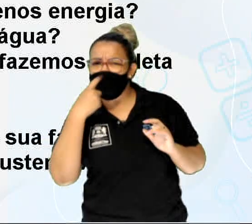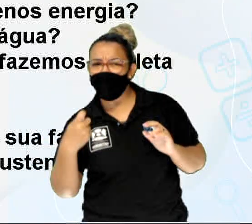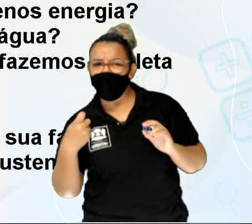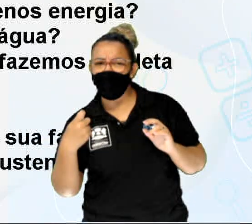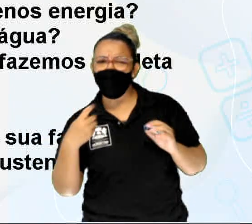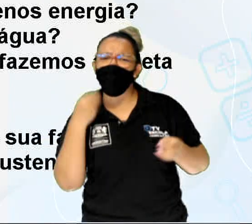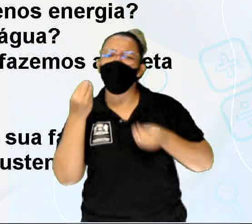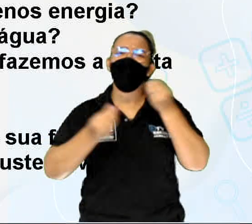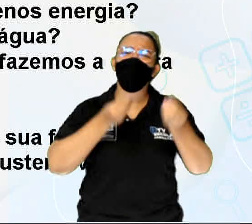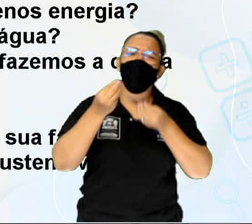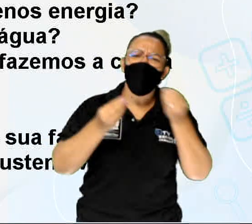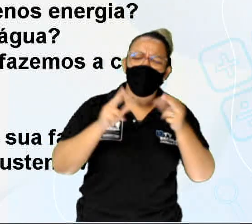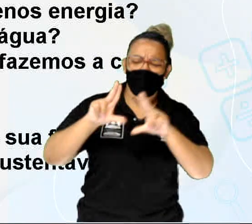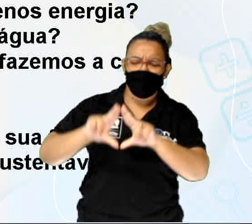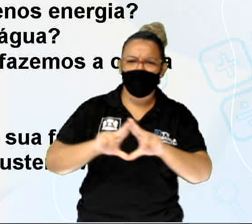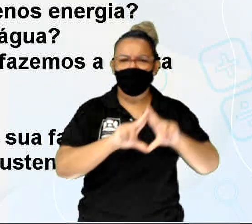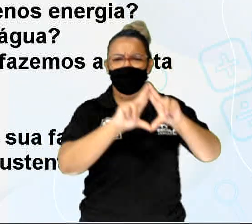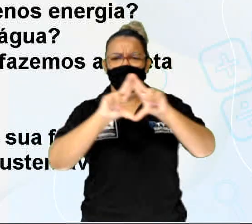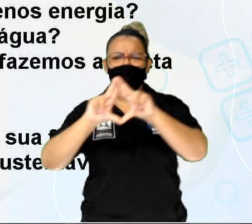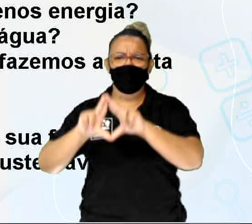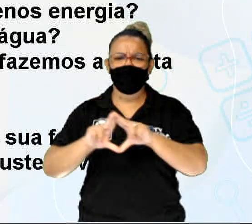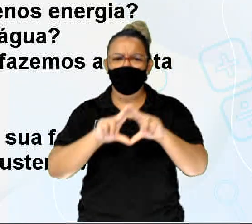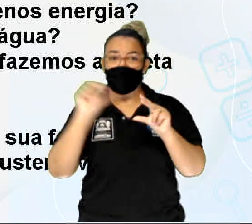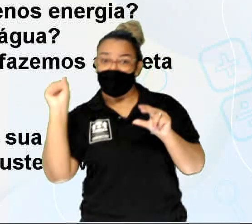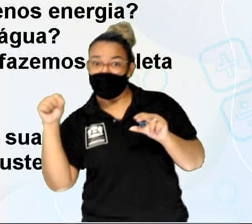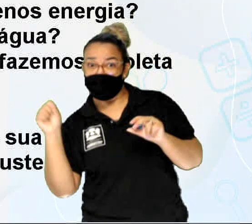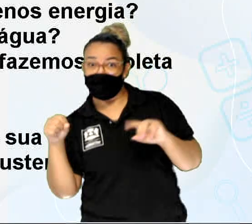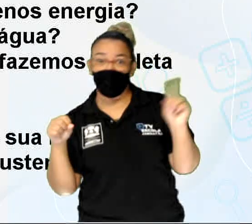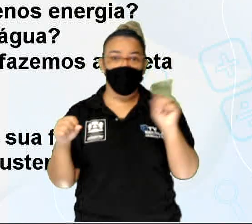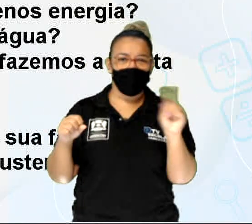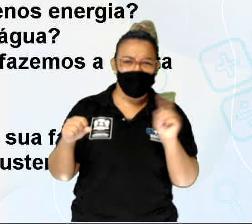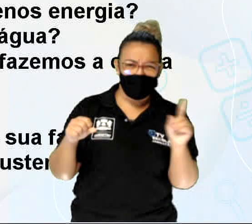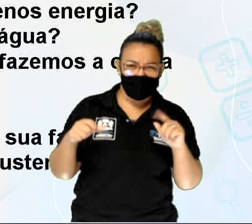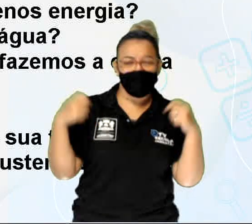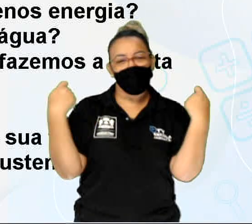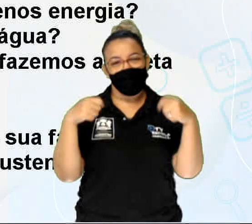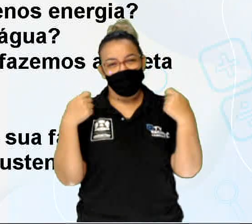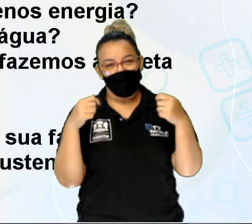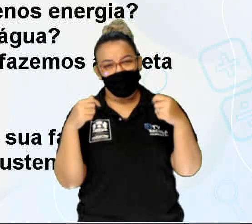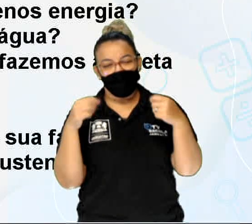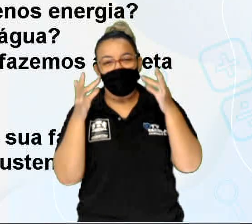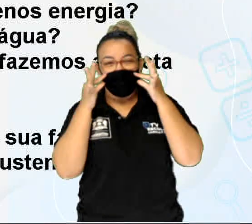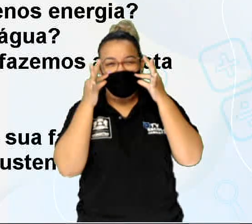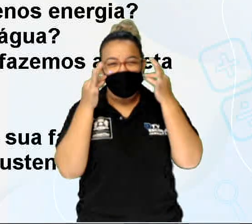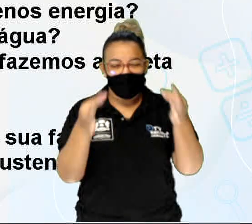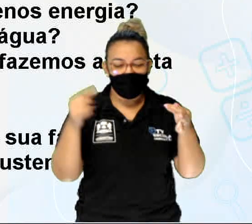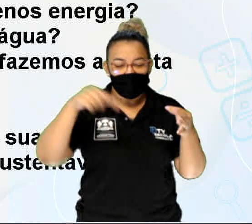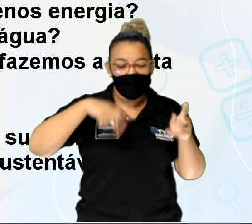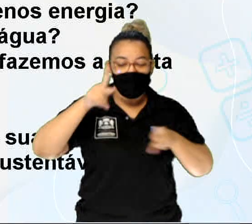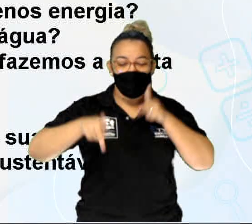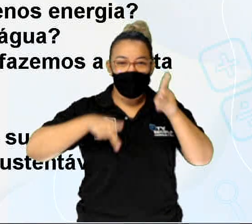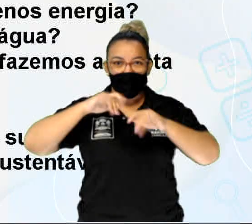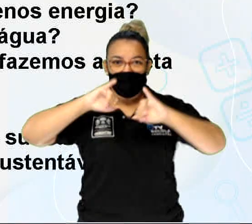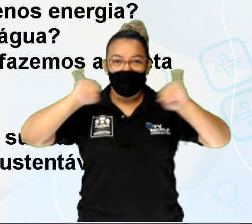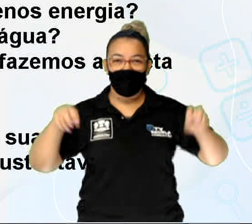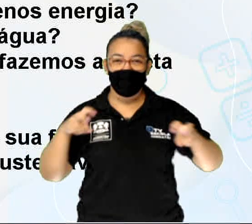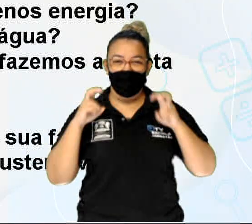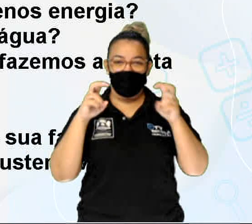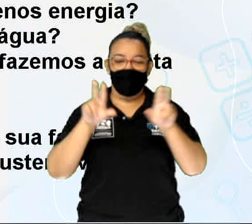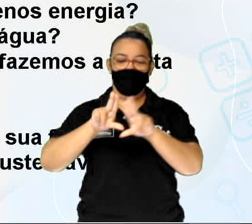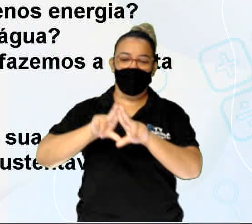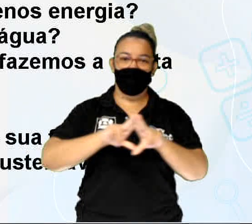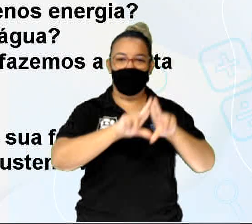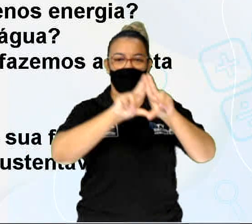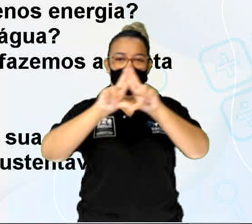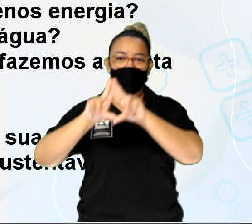Nós fazemos a coleta seletiva? É muito interessante a população de Jaboatão fazer a coleta seletiva